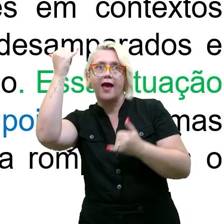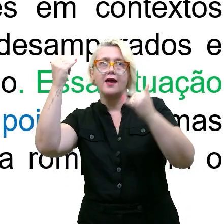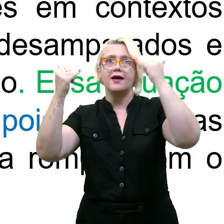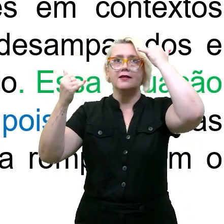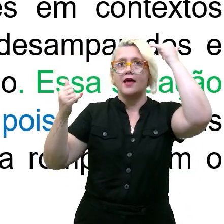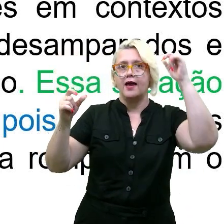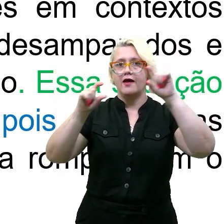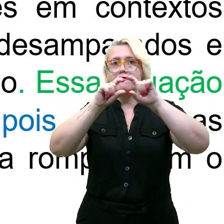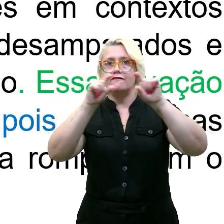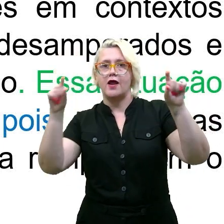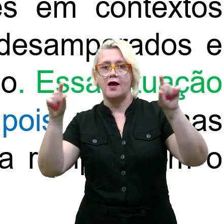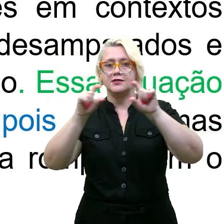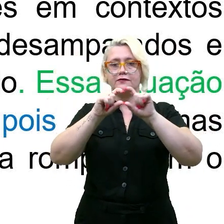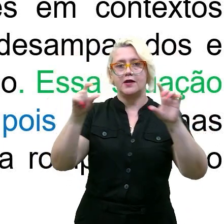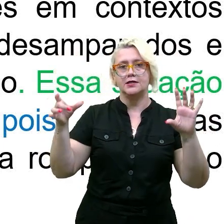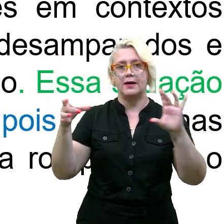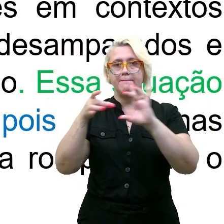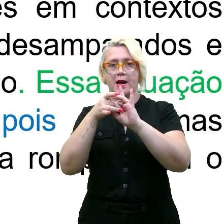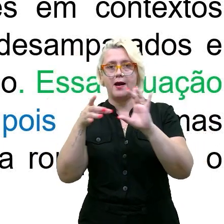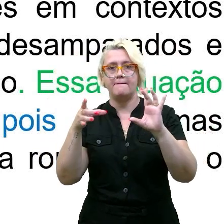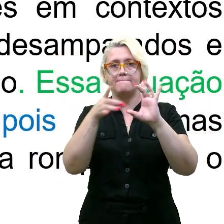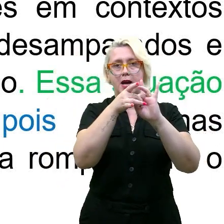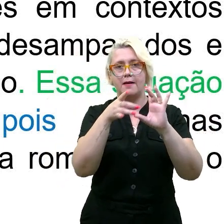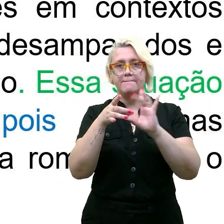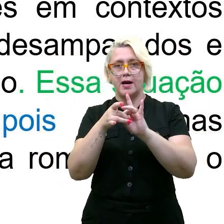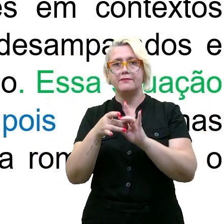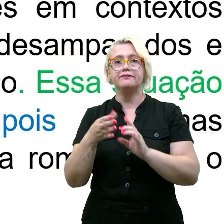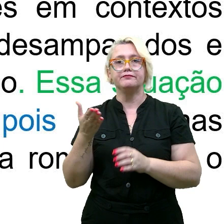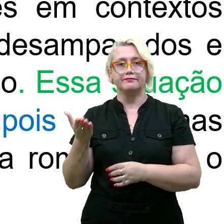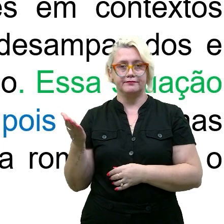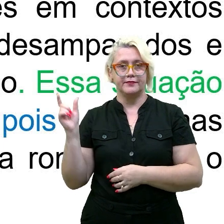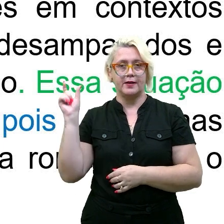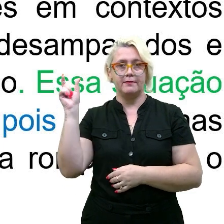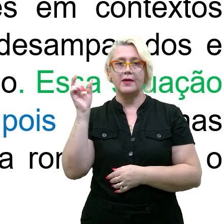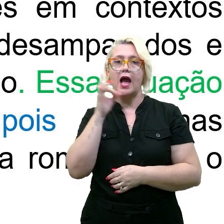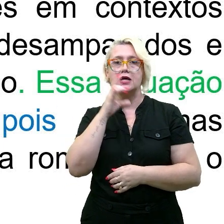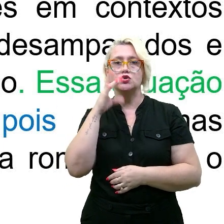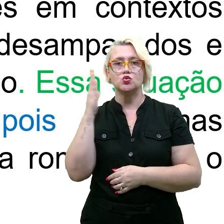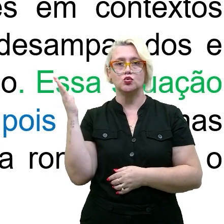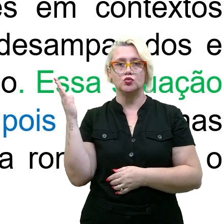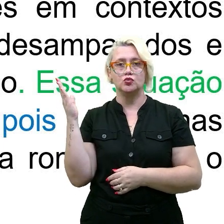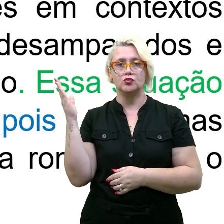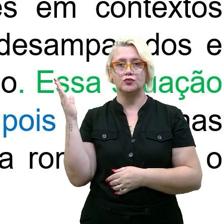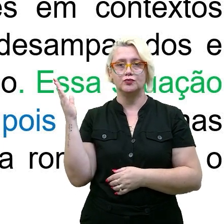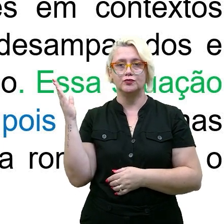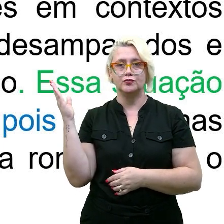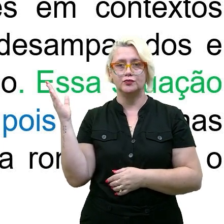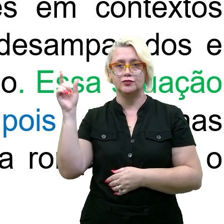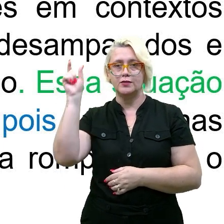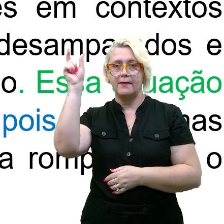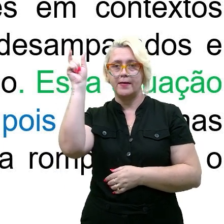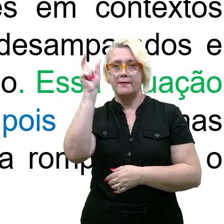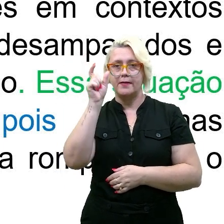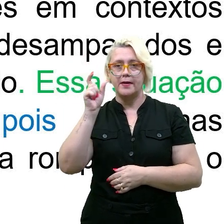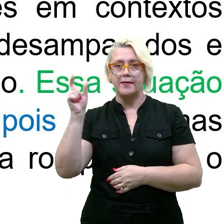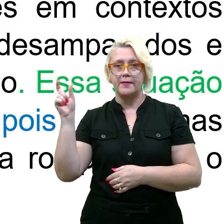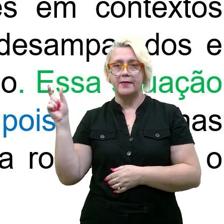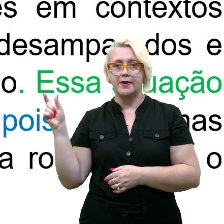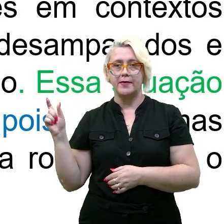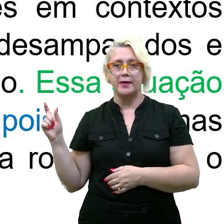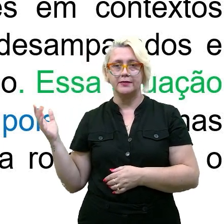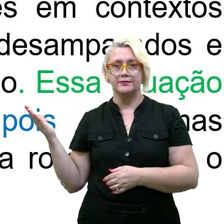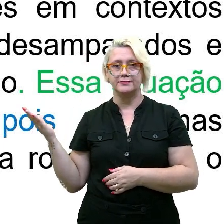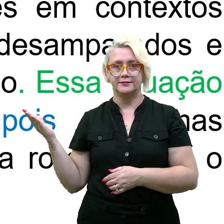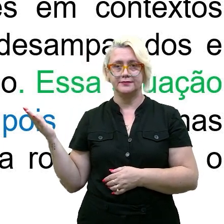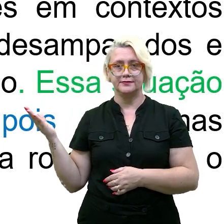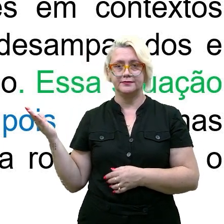orações. Nós temos, nesse contexto, assim, como, além de,